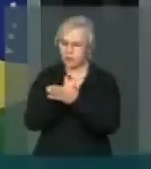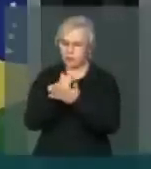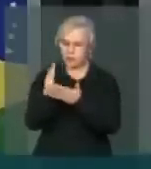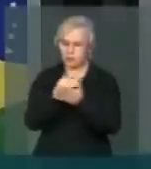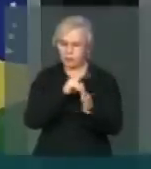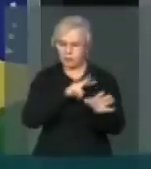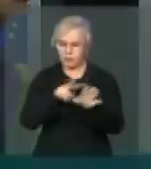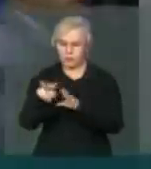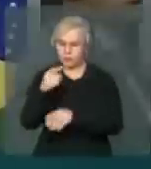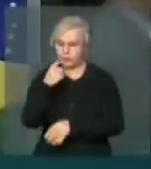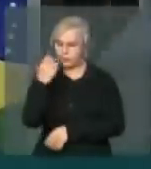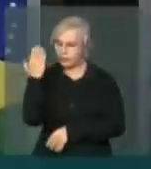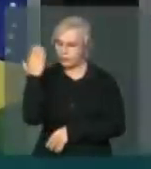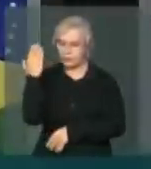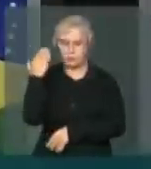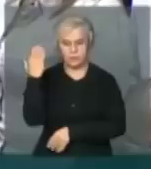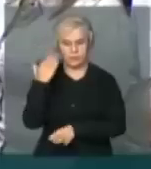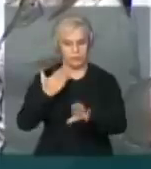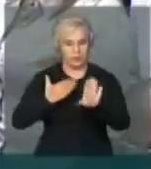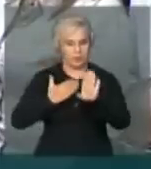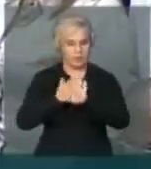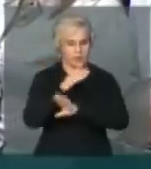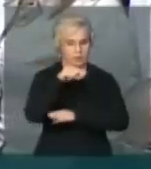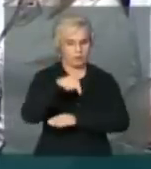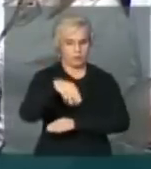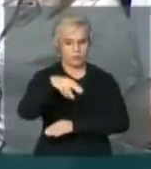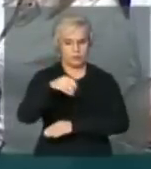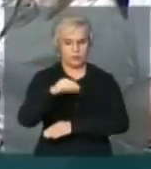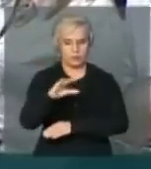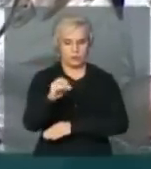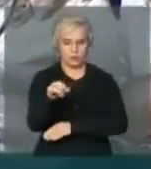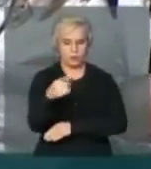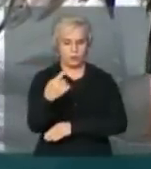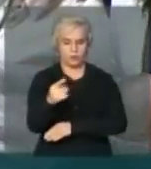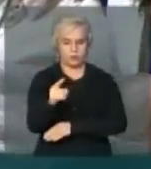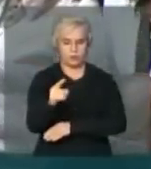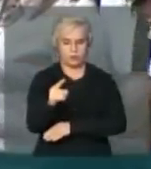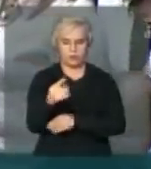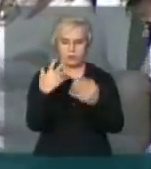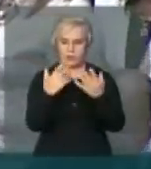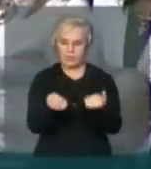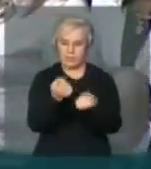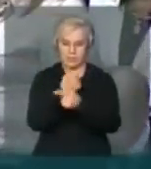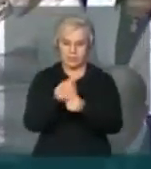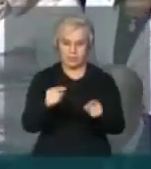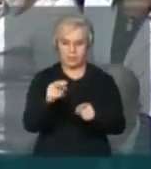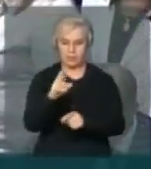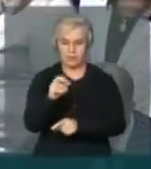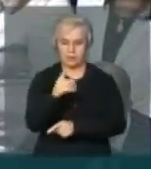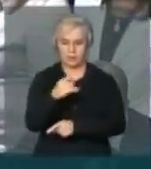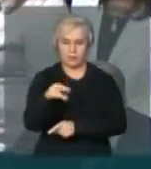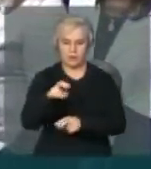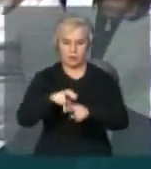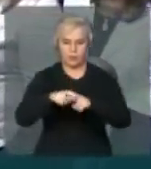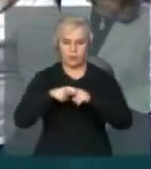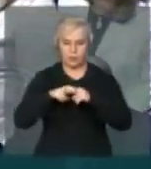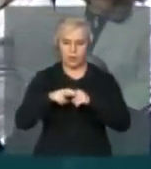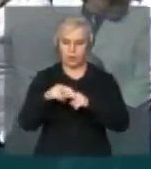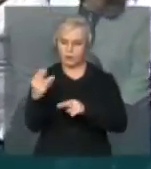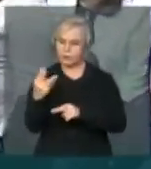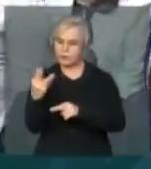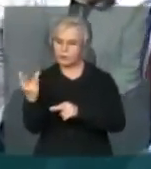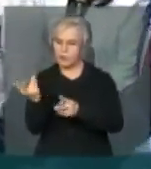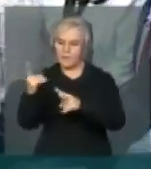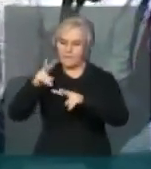atrás Aprovou uma monção de repúdio A prisão ilegal e